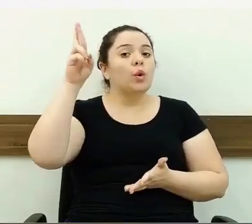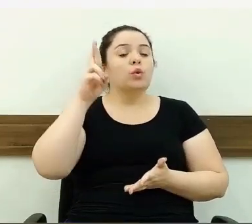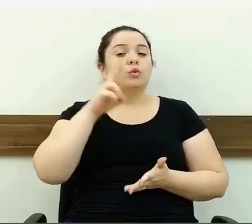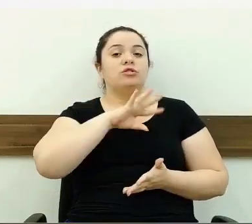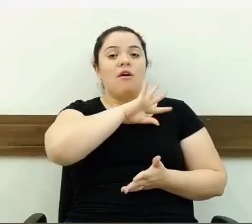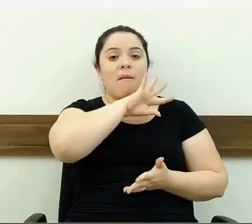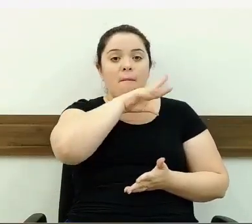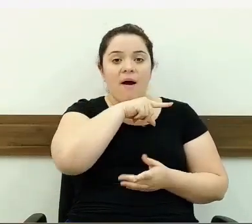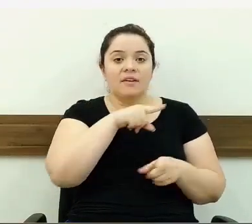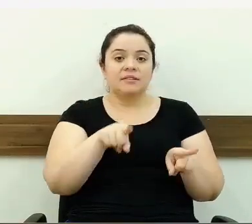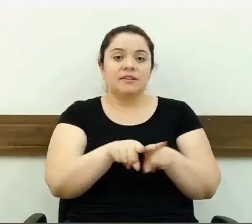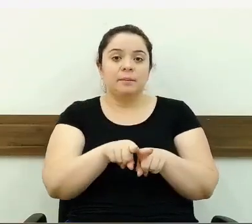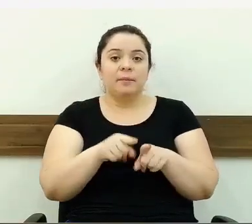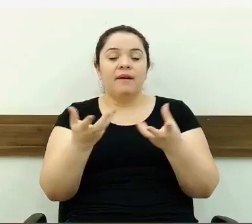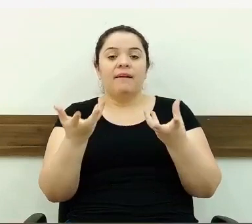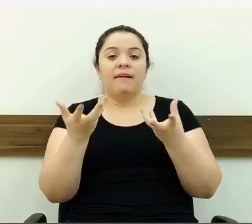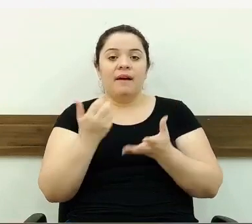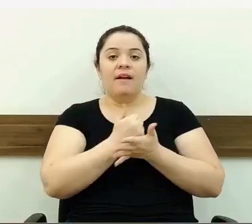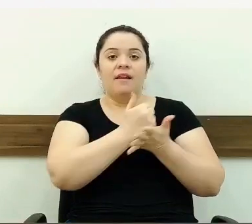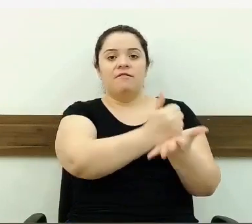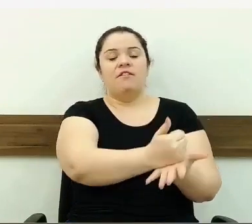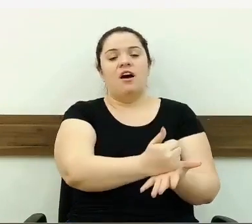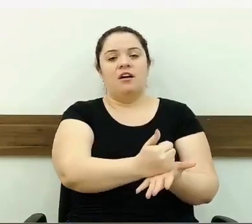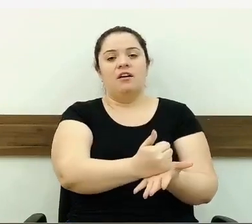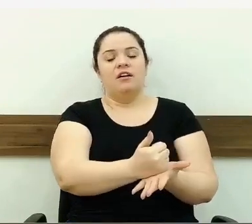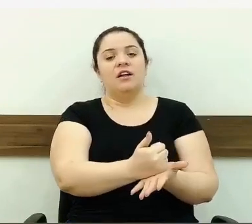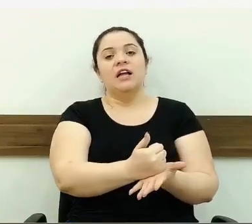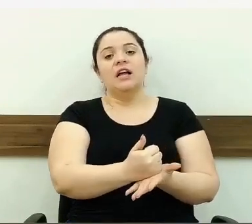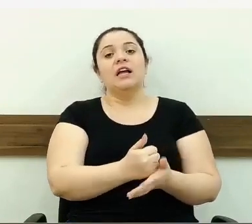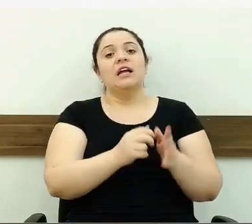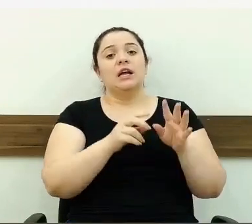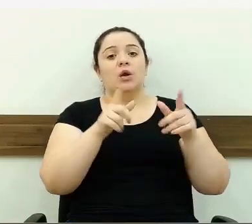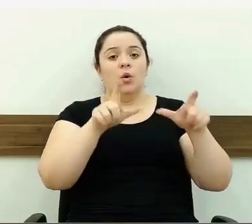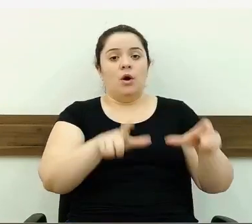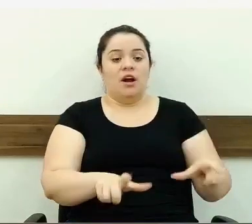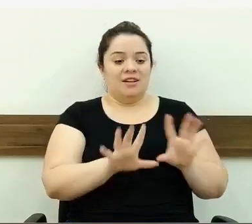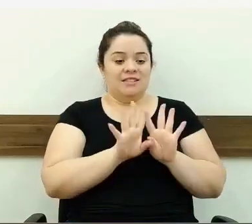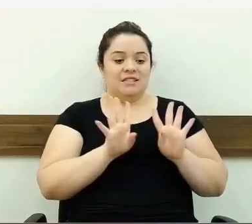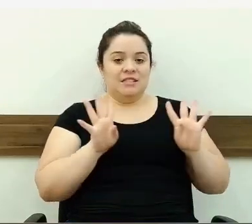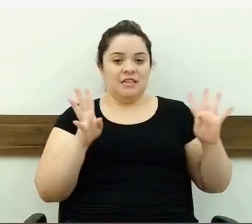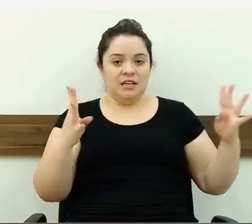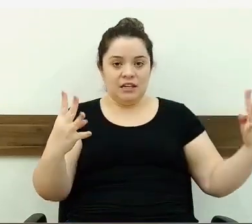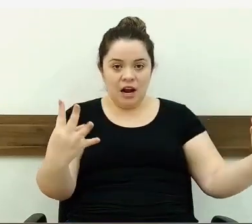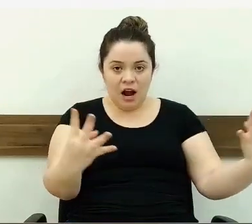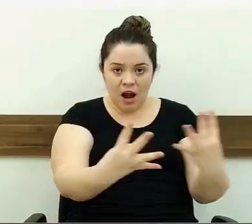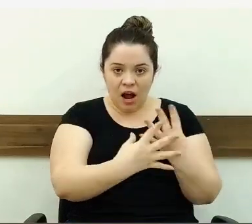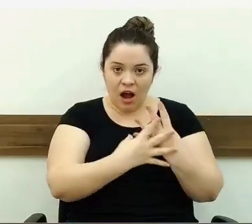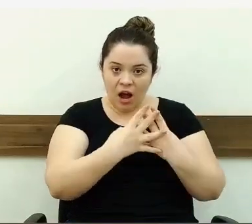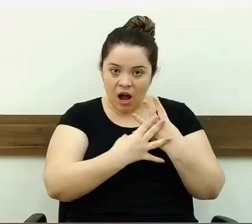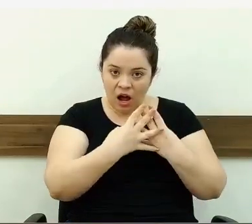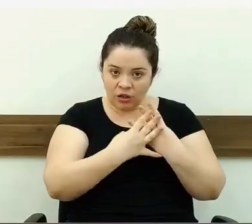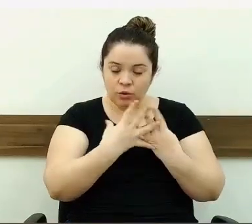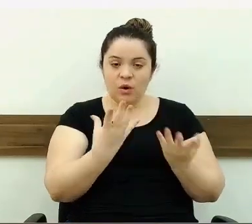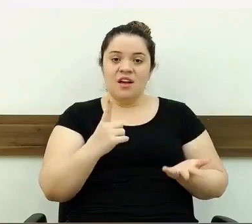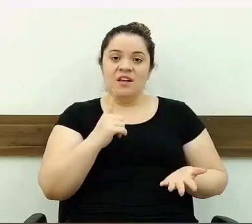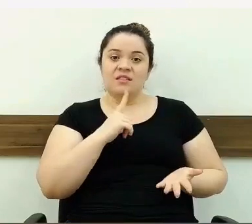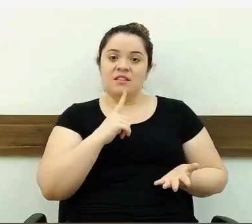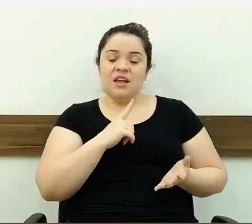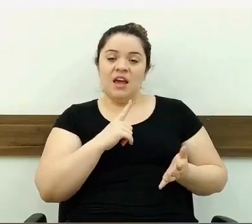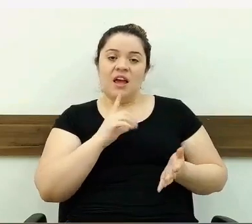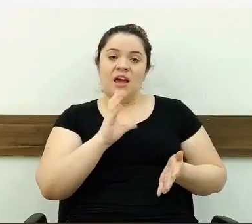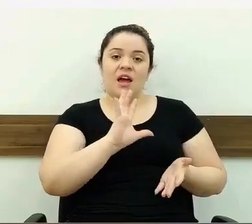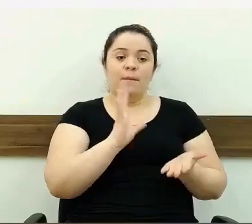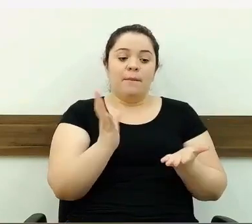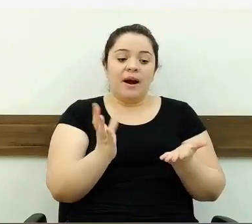ter um lugar para estar levando eles. E esse lugar é cercado, esse lugar tem a sacolinha para estar retirando as fezes, comedor,